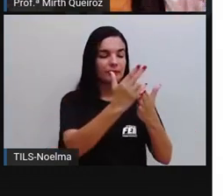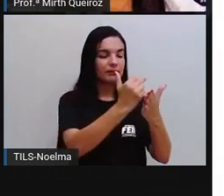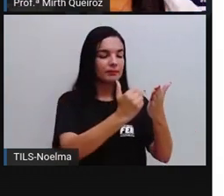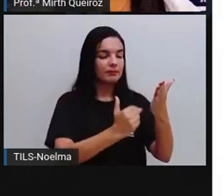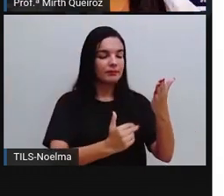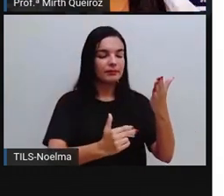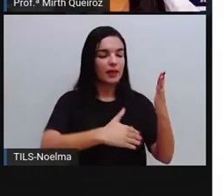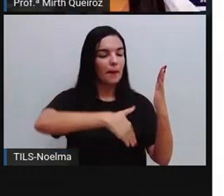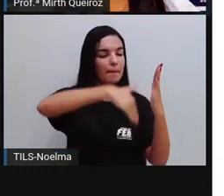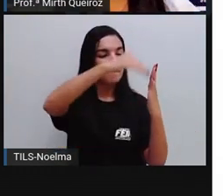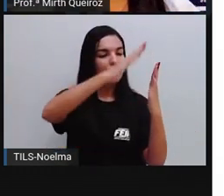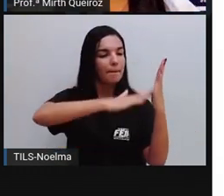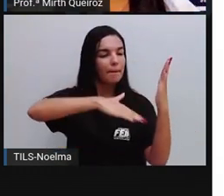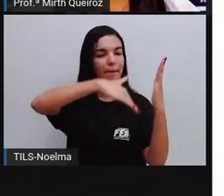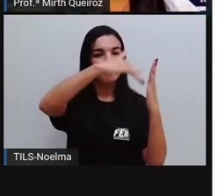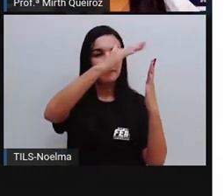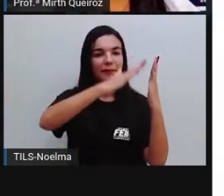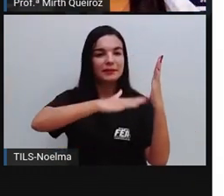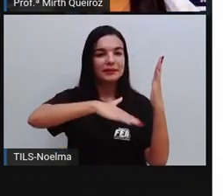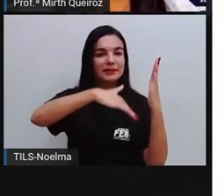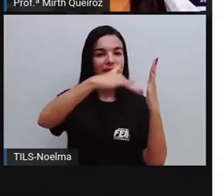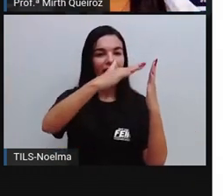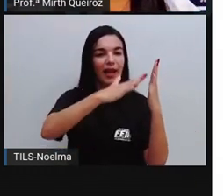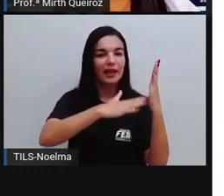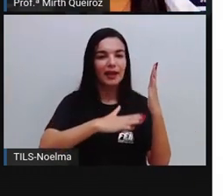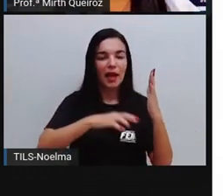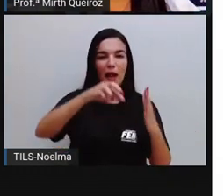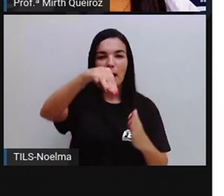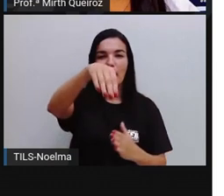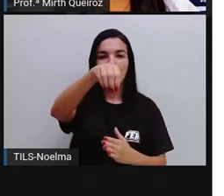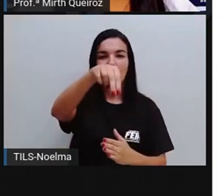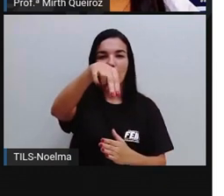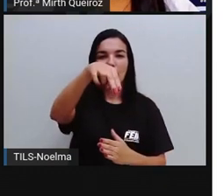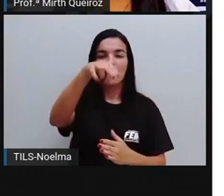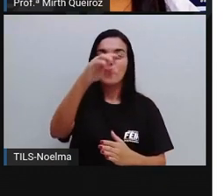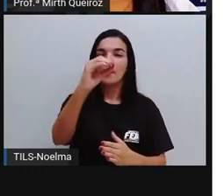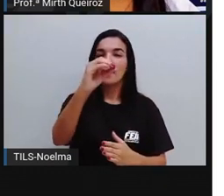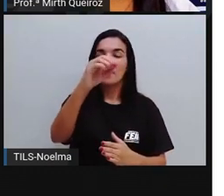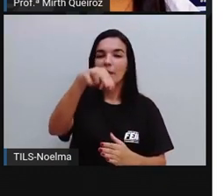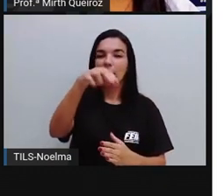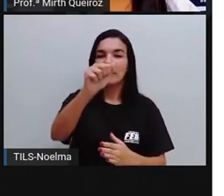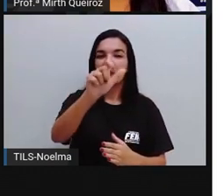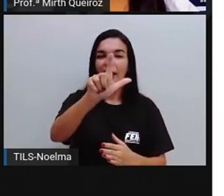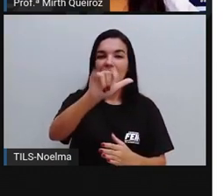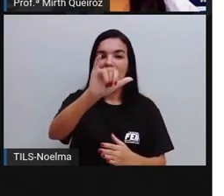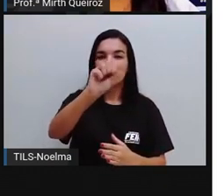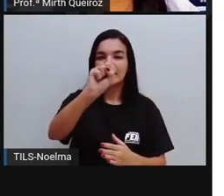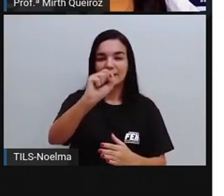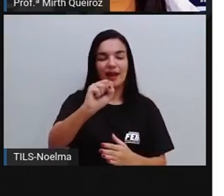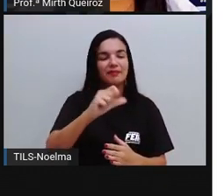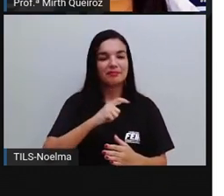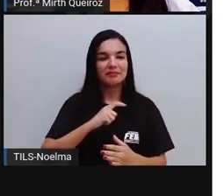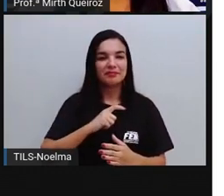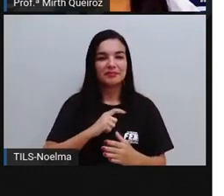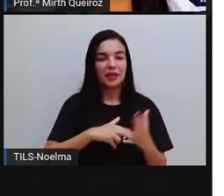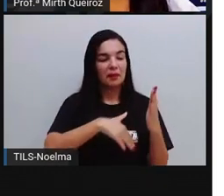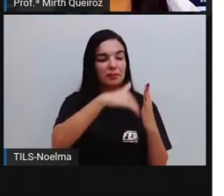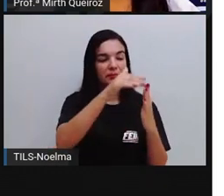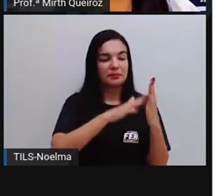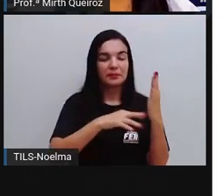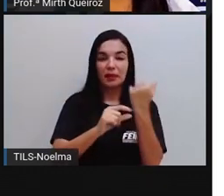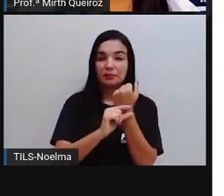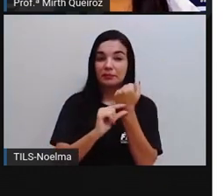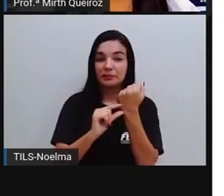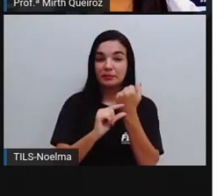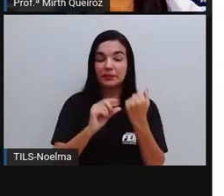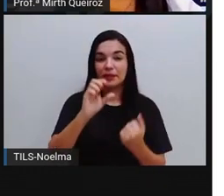ficou uma obra de arte, né? Essa propaganda aí, lembrando a Monalisa de Leonardo da Vinci. Então tem tudo a ver. Houve muita